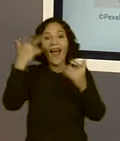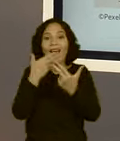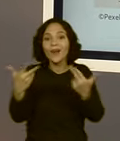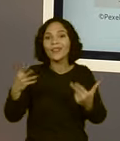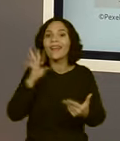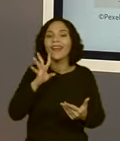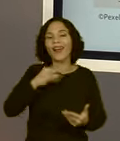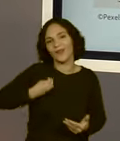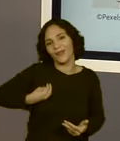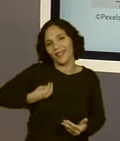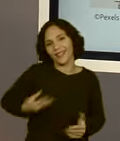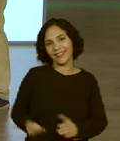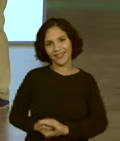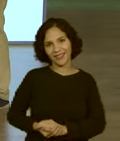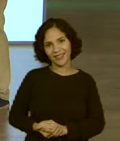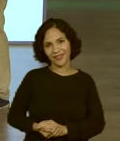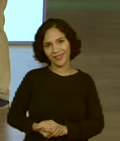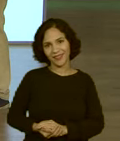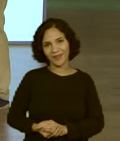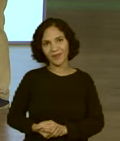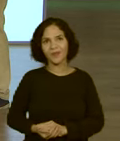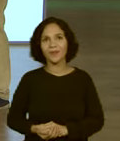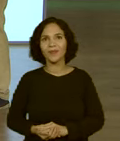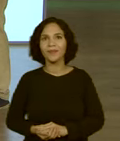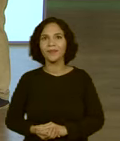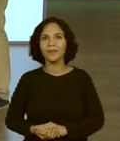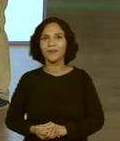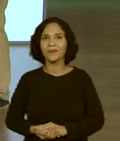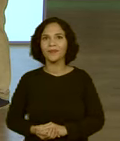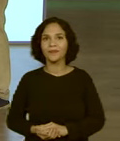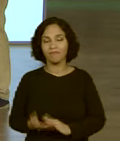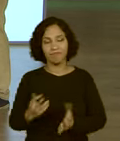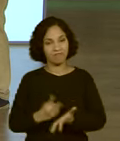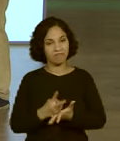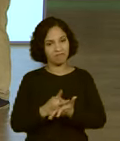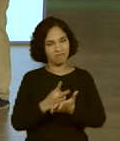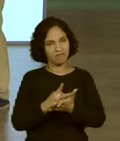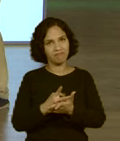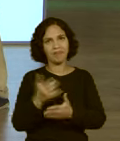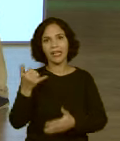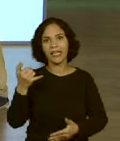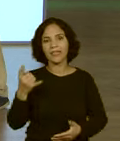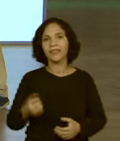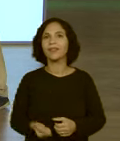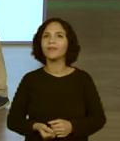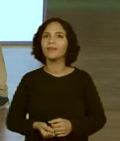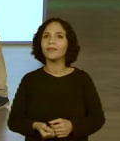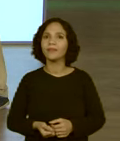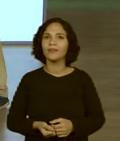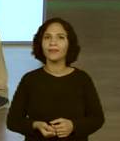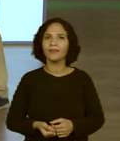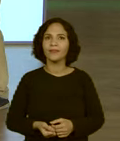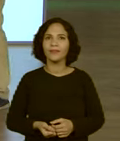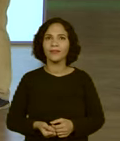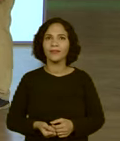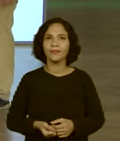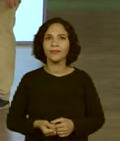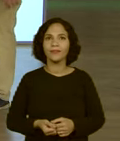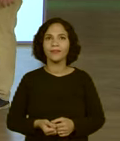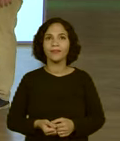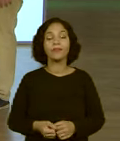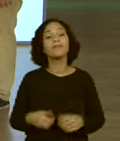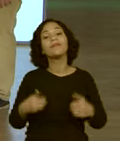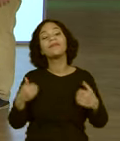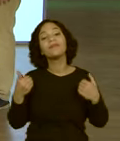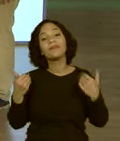sua vida. Então, vamos lá. Vamos seguir. Tá na caneta? Opa! Ah,